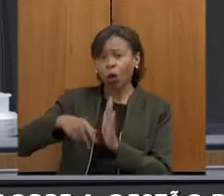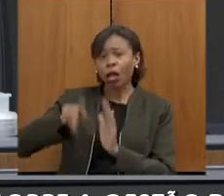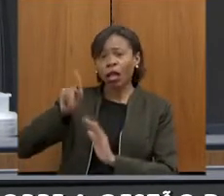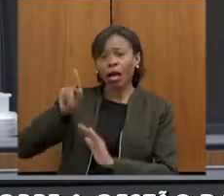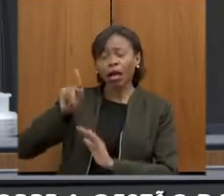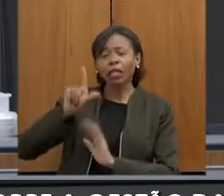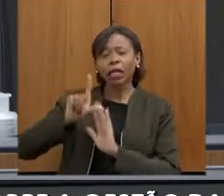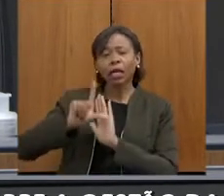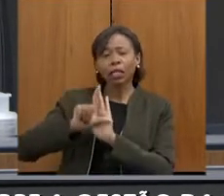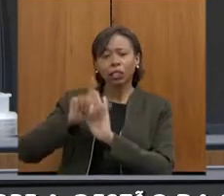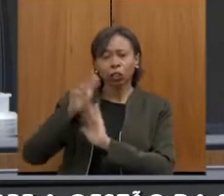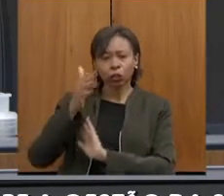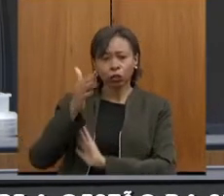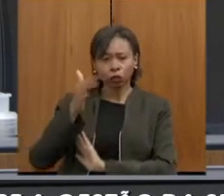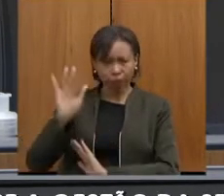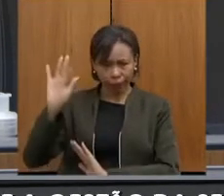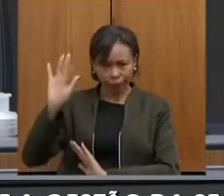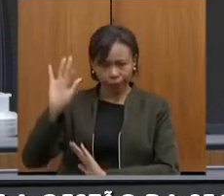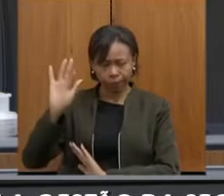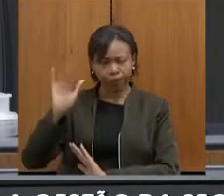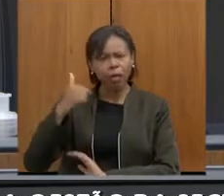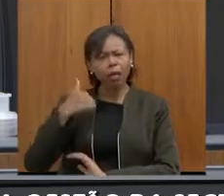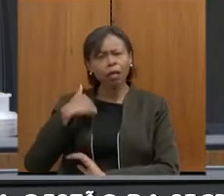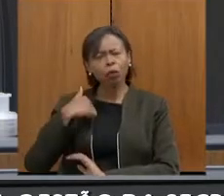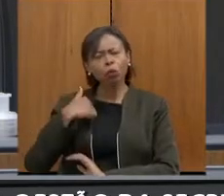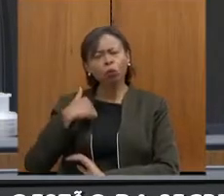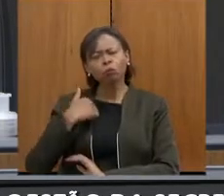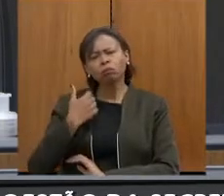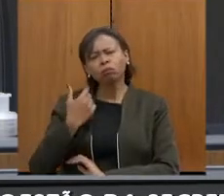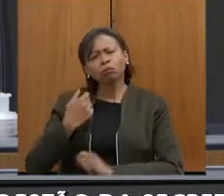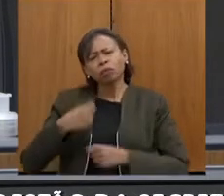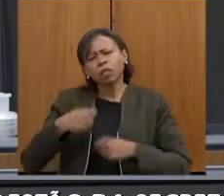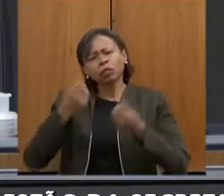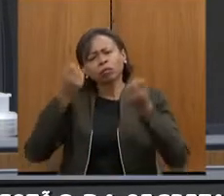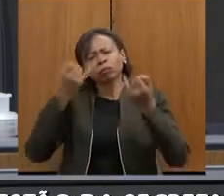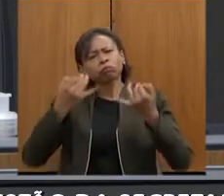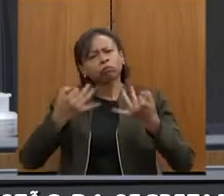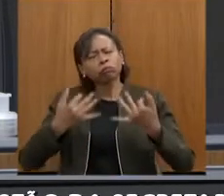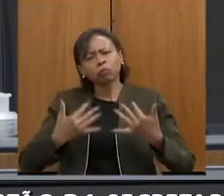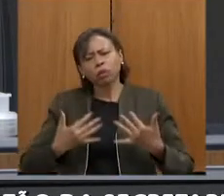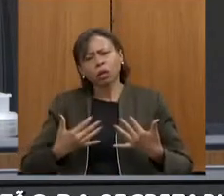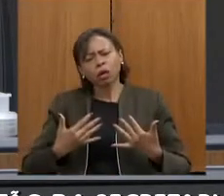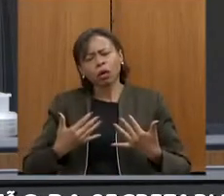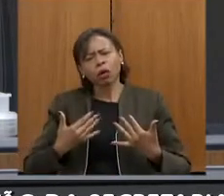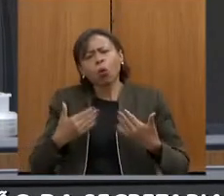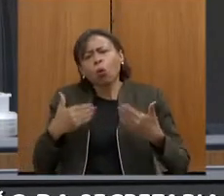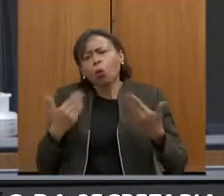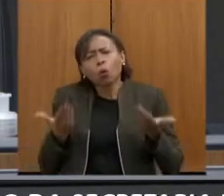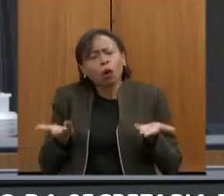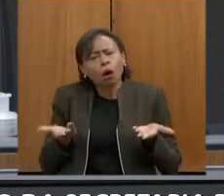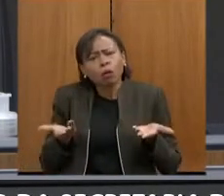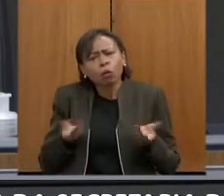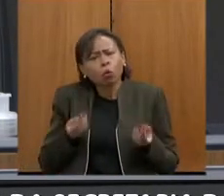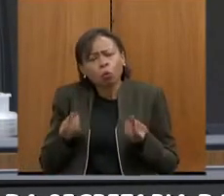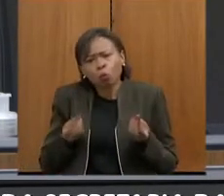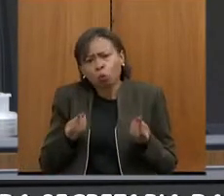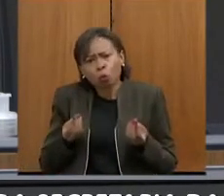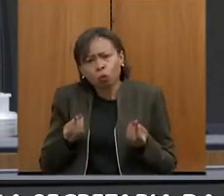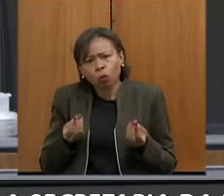Eu queria entender um pouco melhor qual foi, qual é e qual será ou está sendo